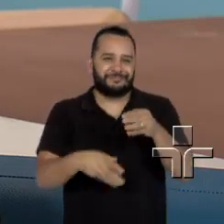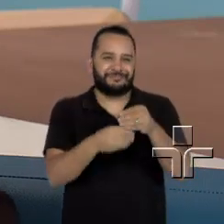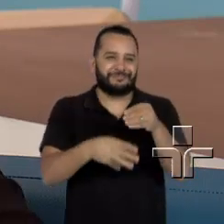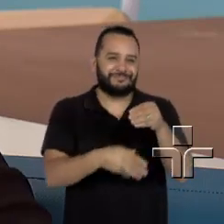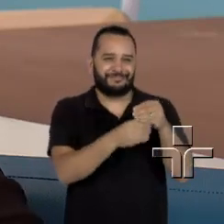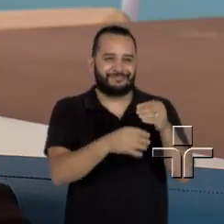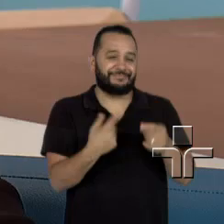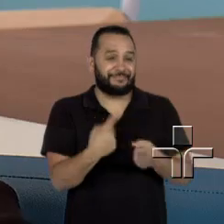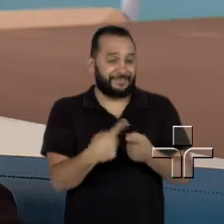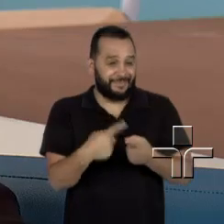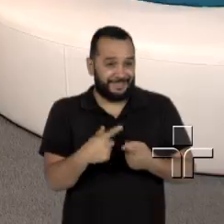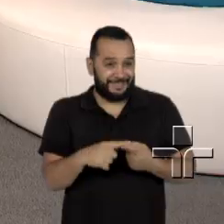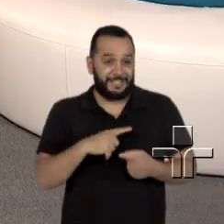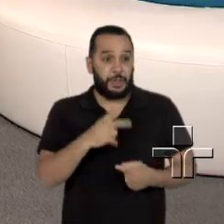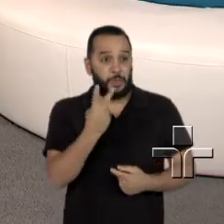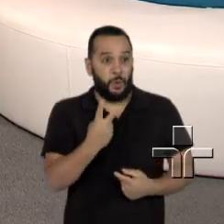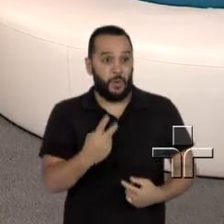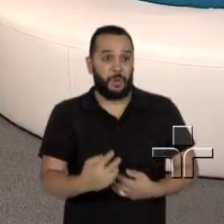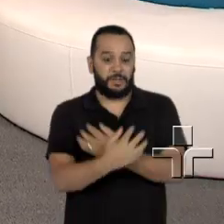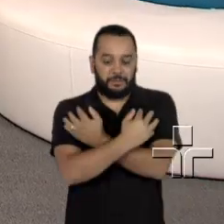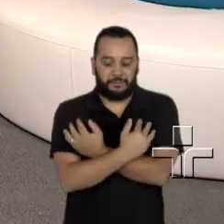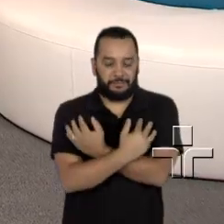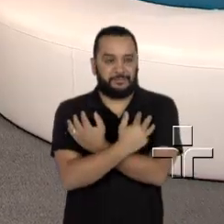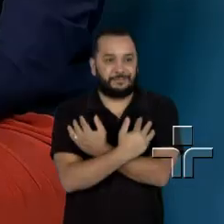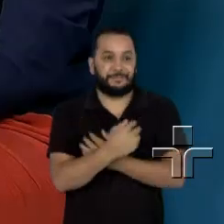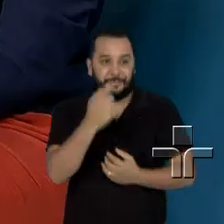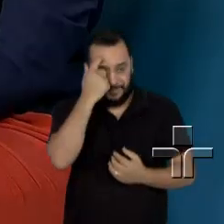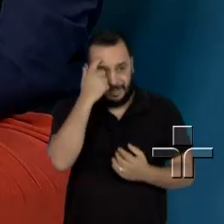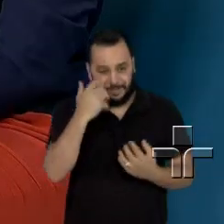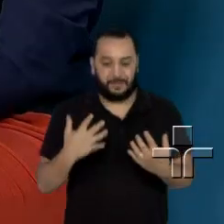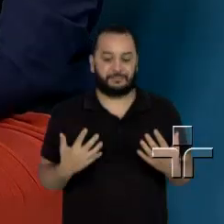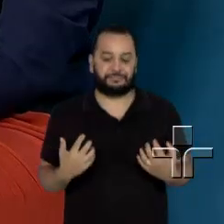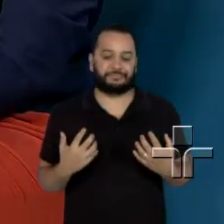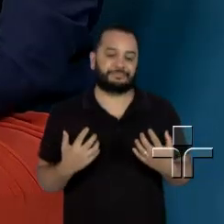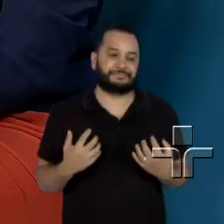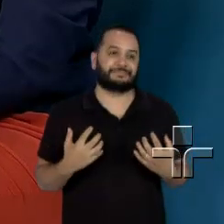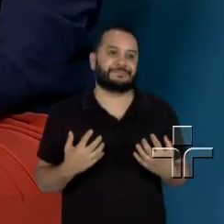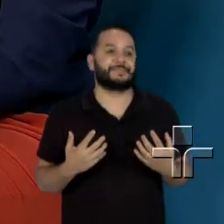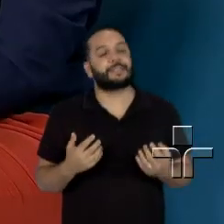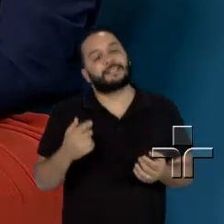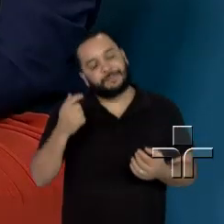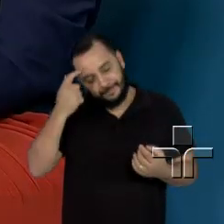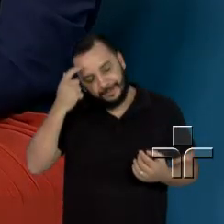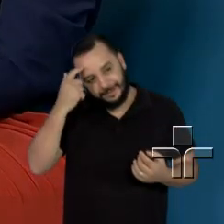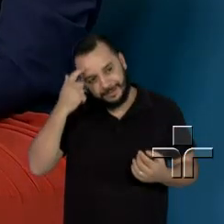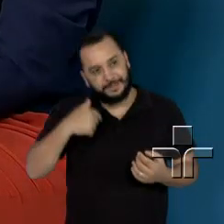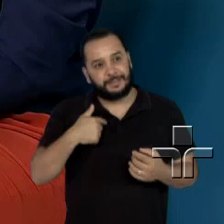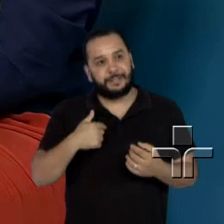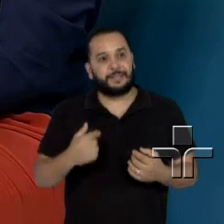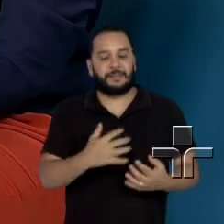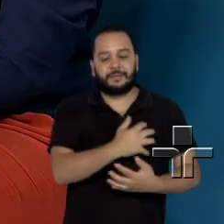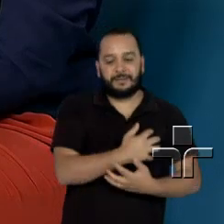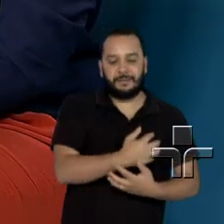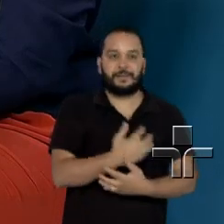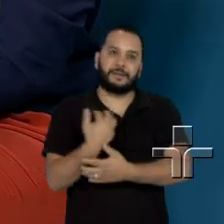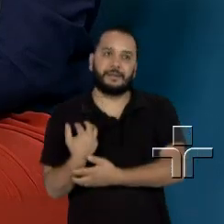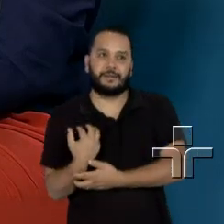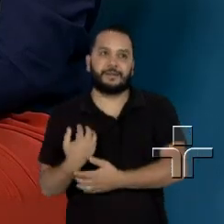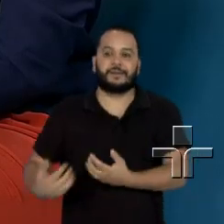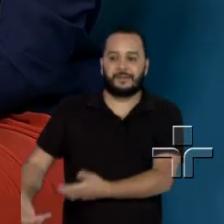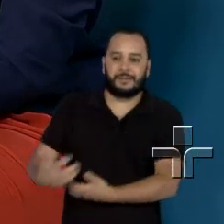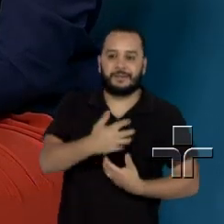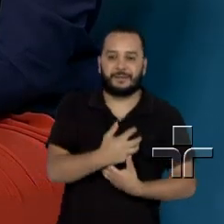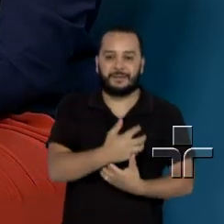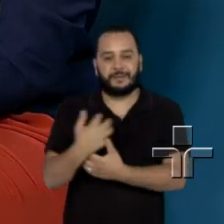você ter dois... Foram gêmeos também. Então, primeiro num, depois no outro. Aí você tem que equilibrar os minutos de cada lado. Aí dá